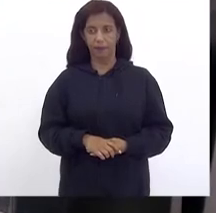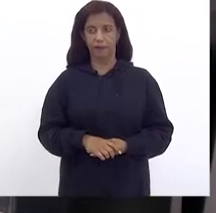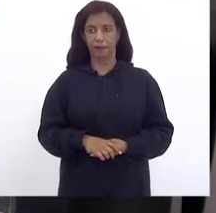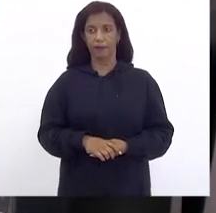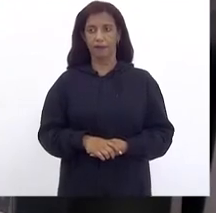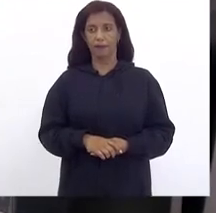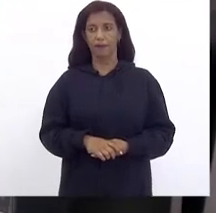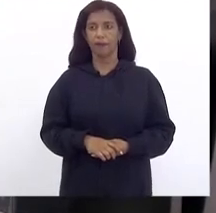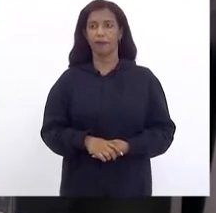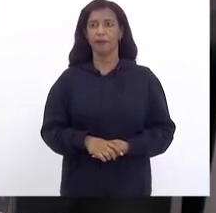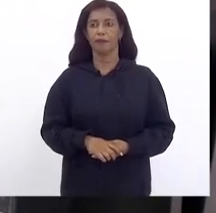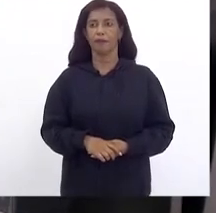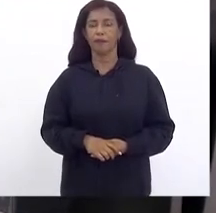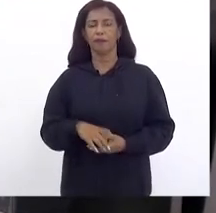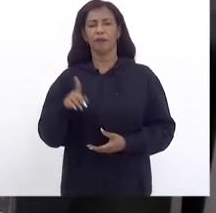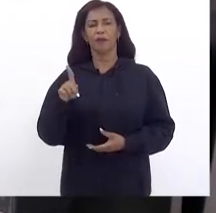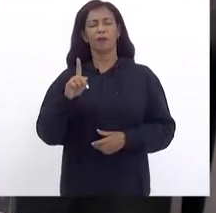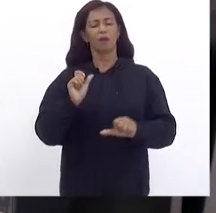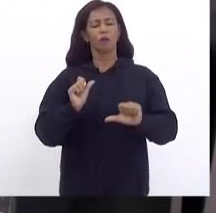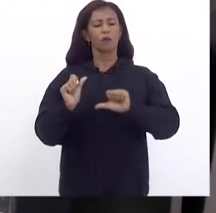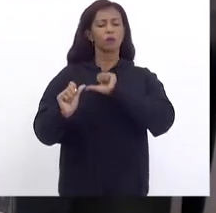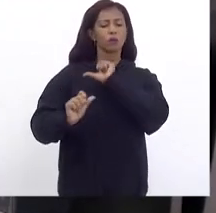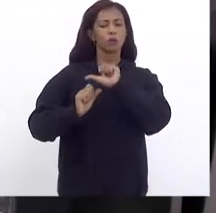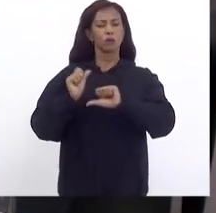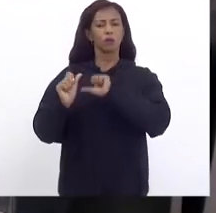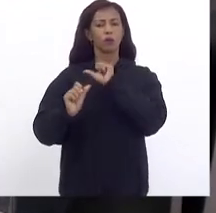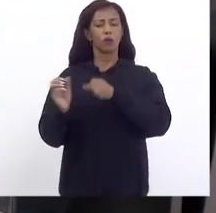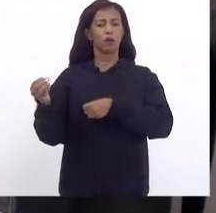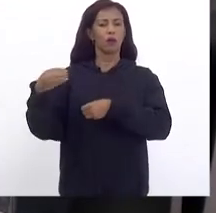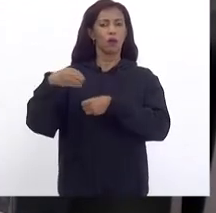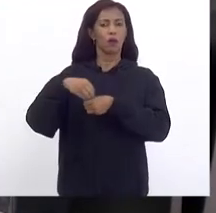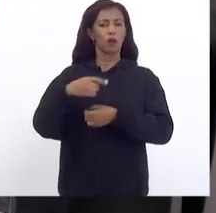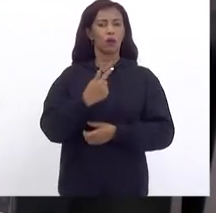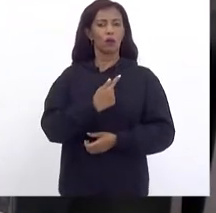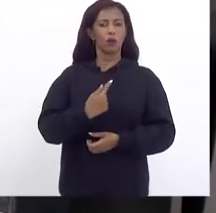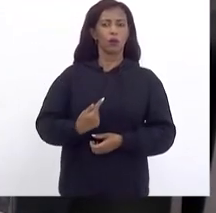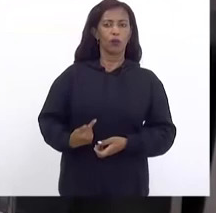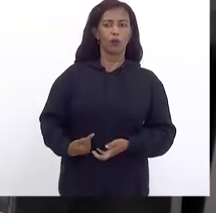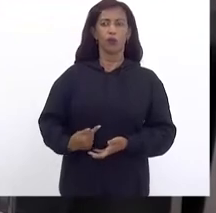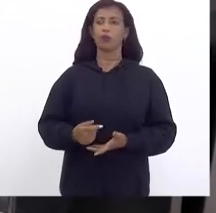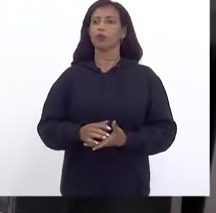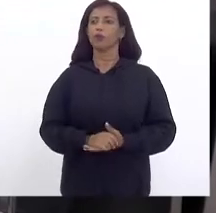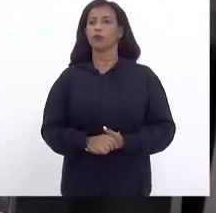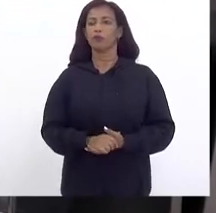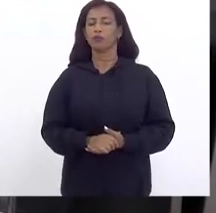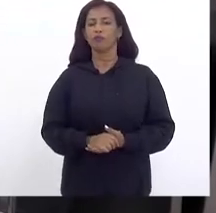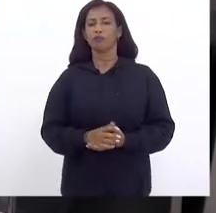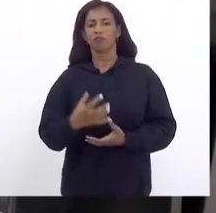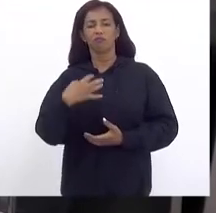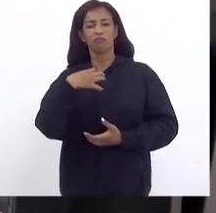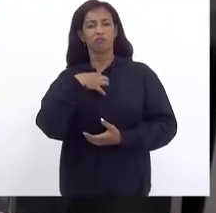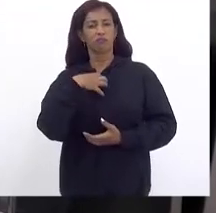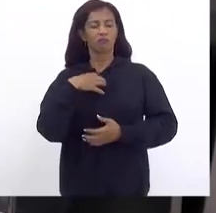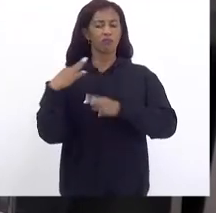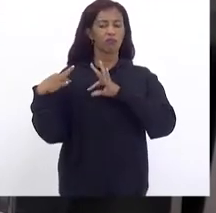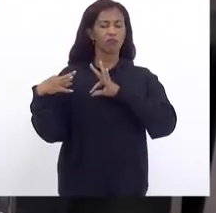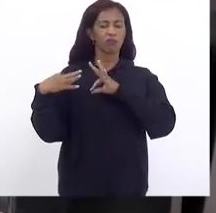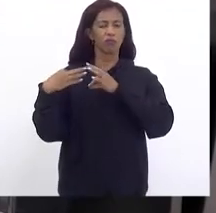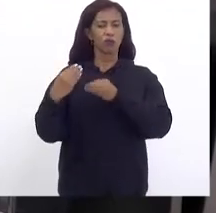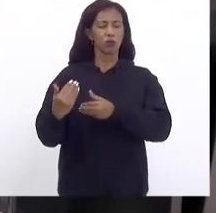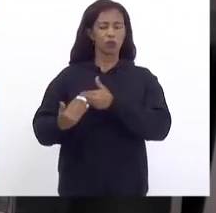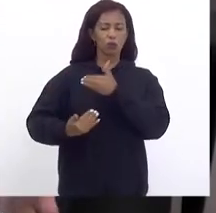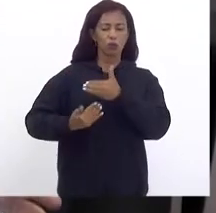Aqui Uma mudança De fato Dentro do governo No sentido De tudo aquilo Que nós